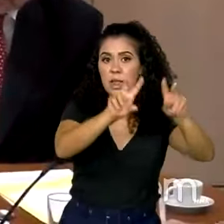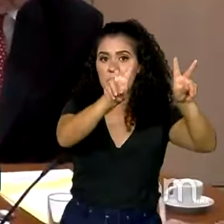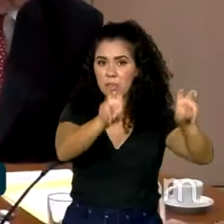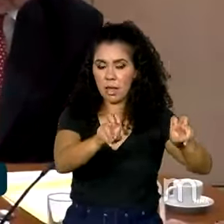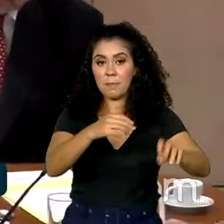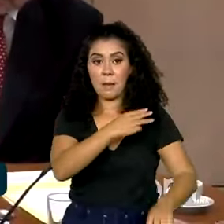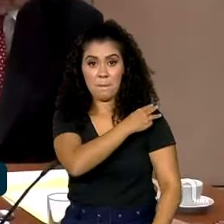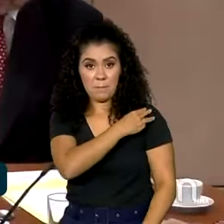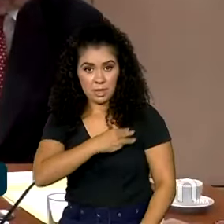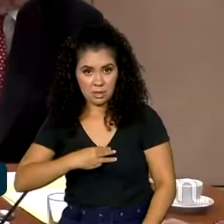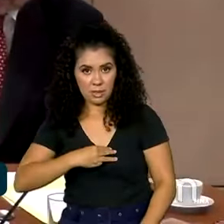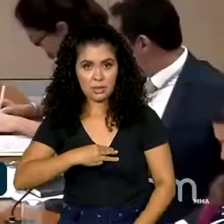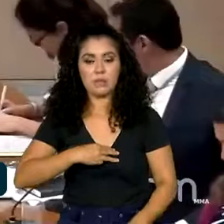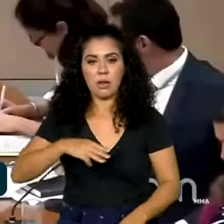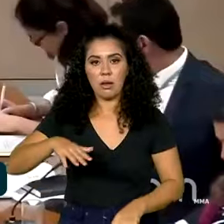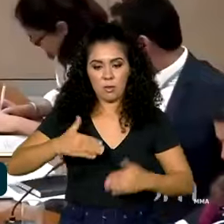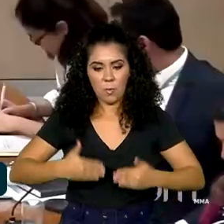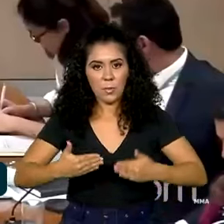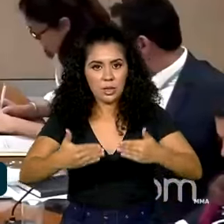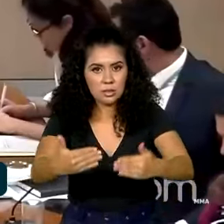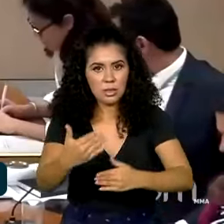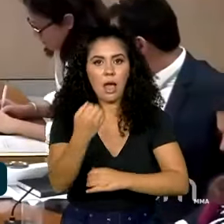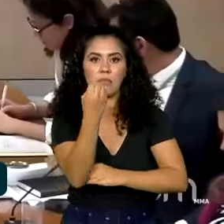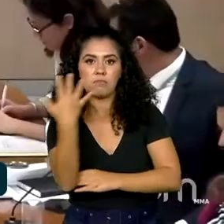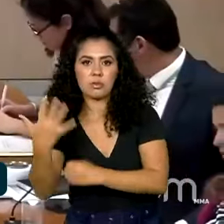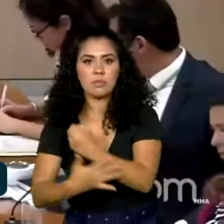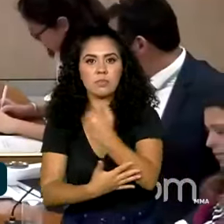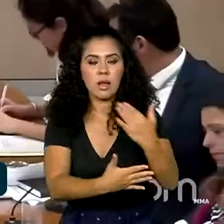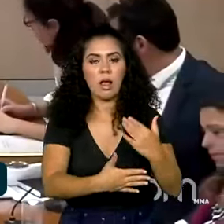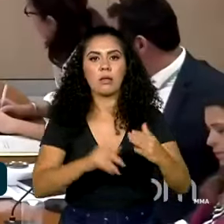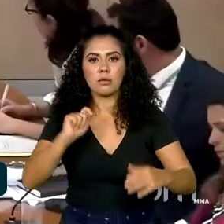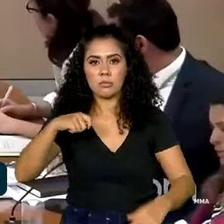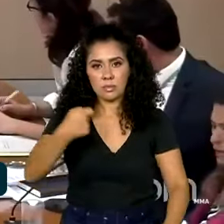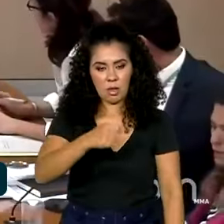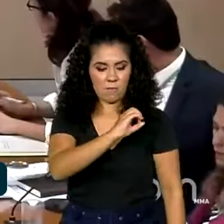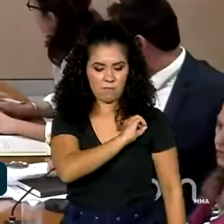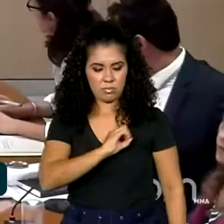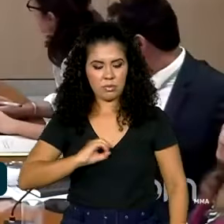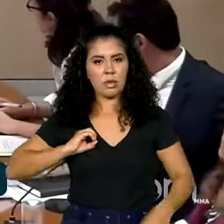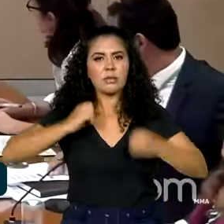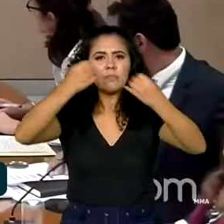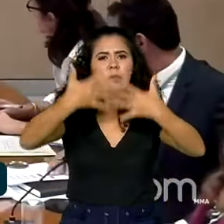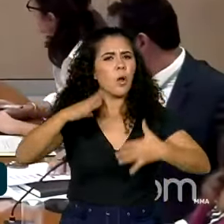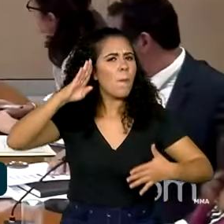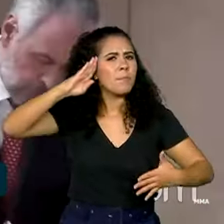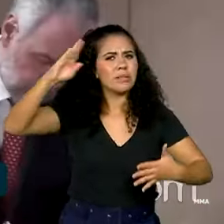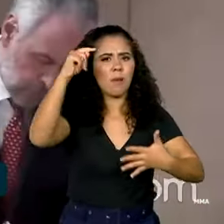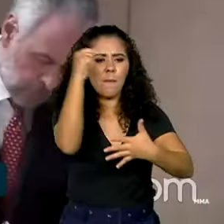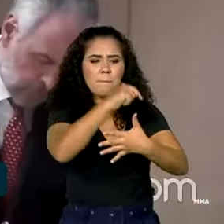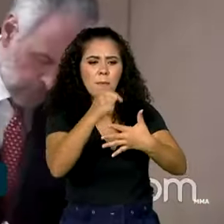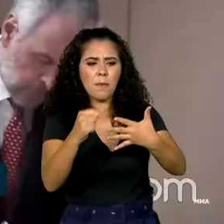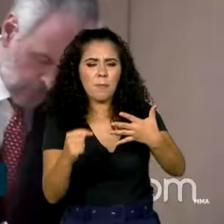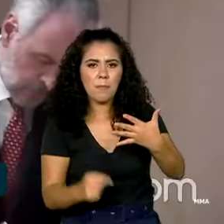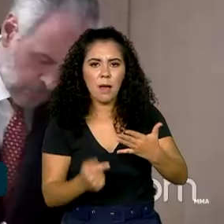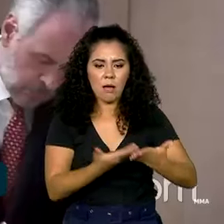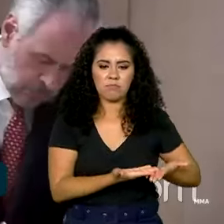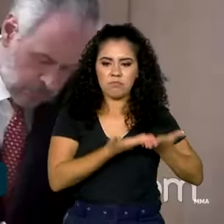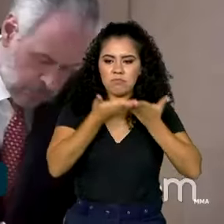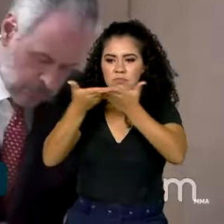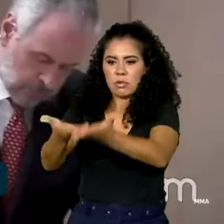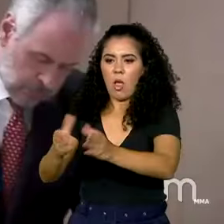Meio Ambiente, Marina Silva, destacou os principais pontos que serão levados à cúpula. A adaptação